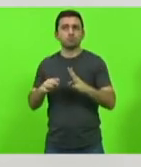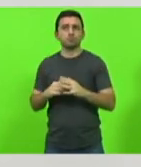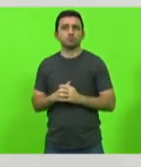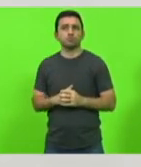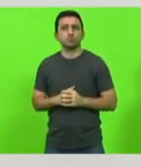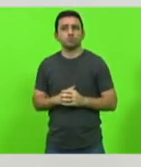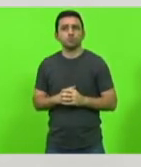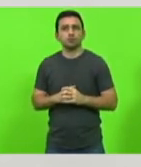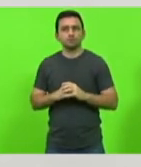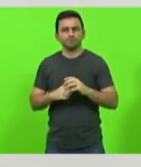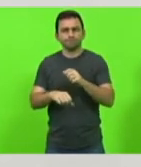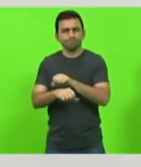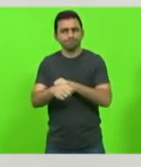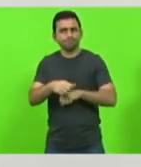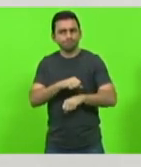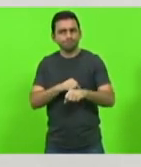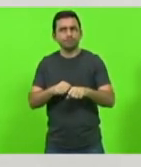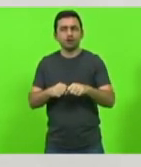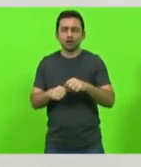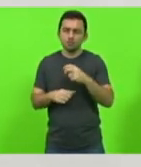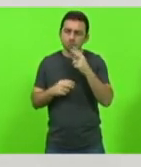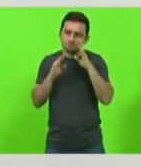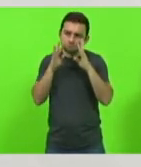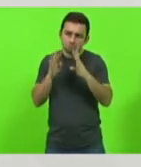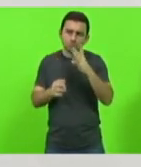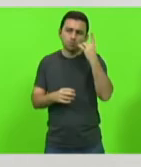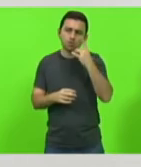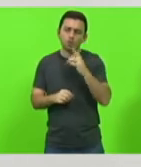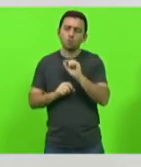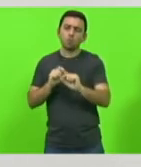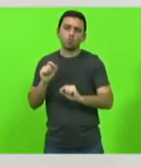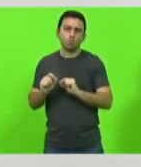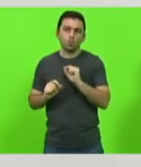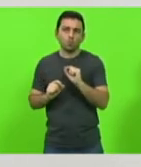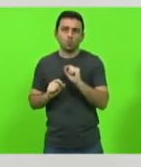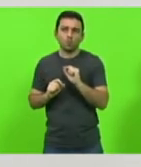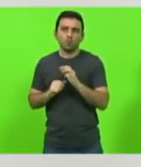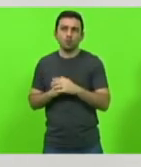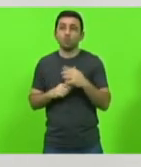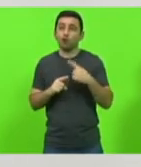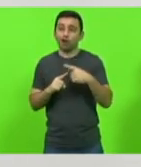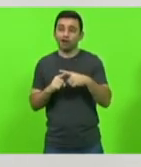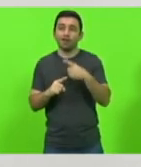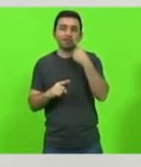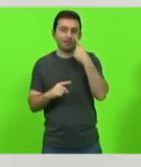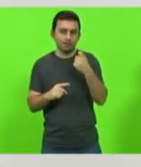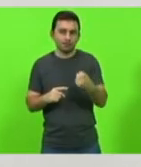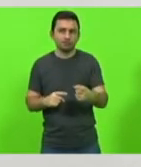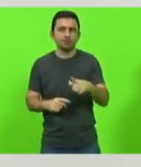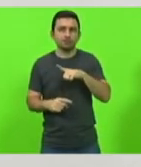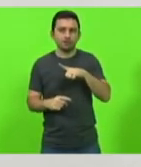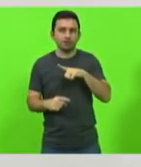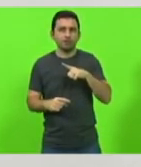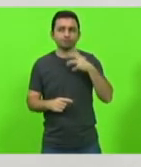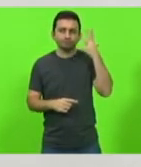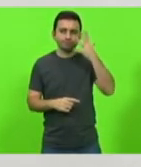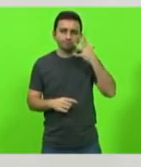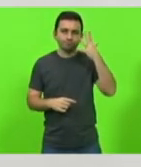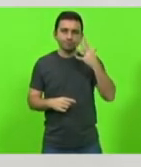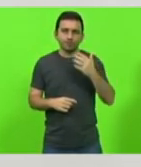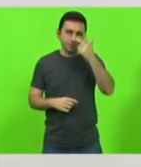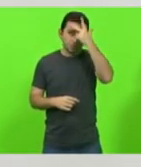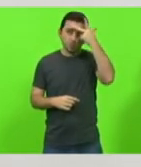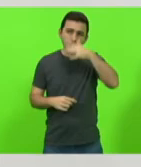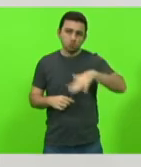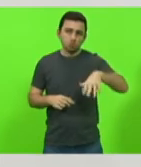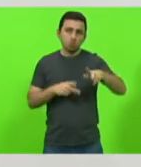debruçar-se sobre a fala do deputado por quê? porque nós temos algo interessante para falar catarinenses confiaram no